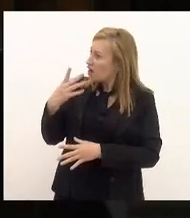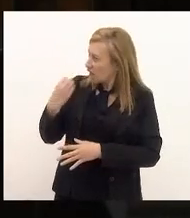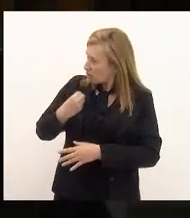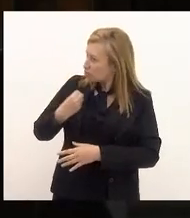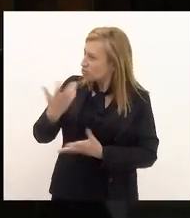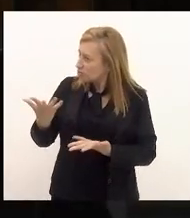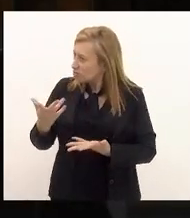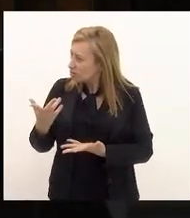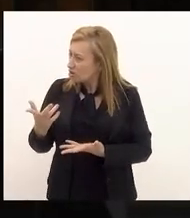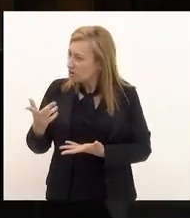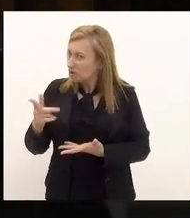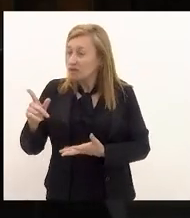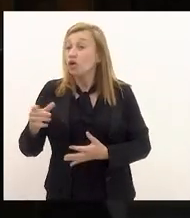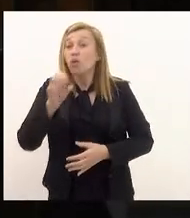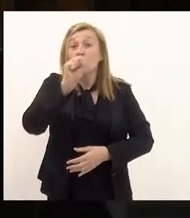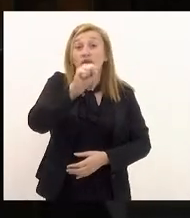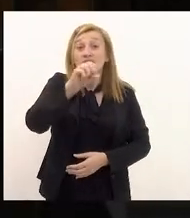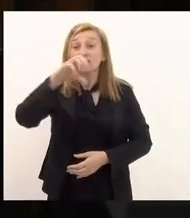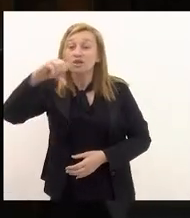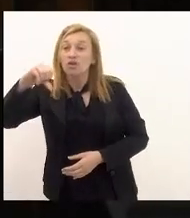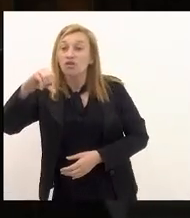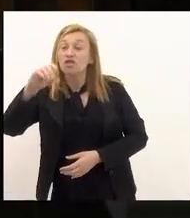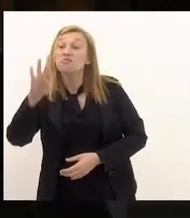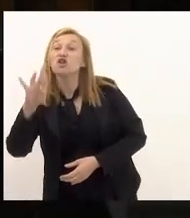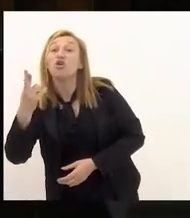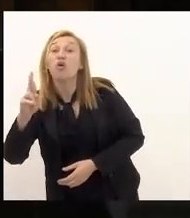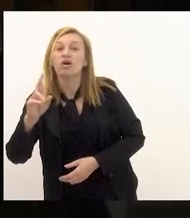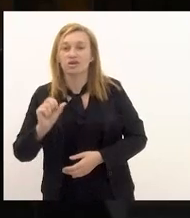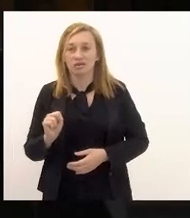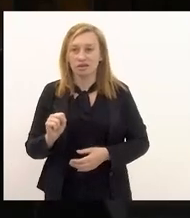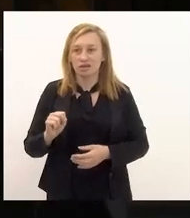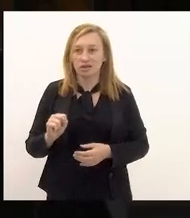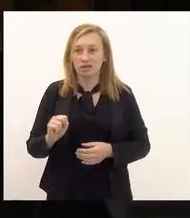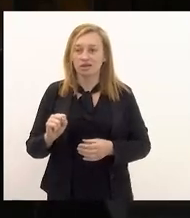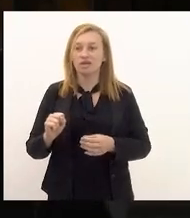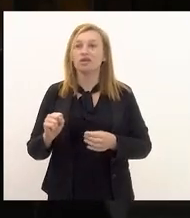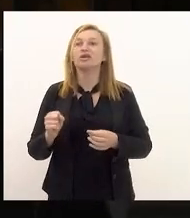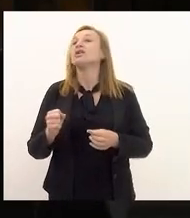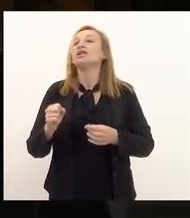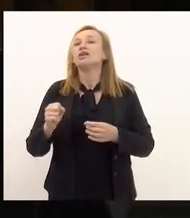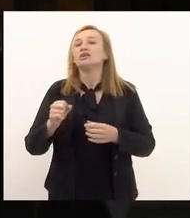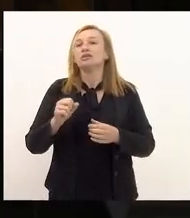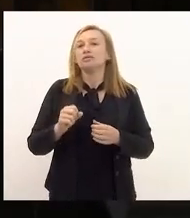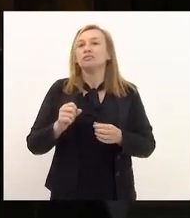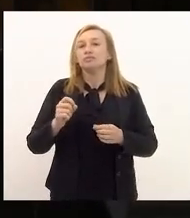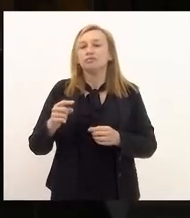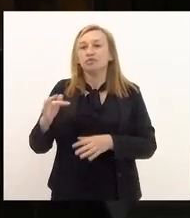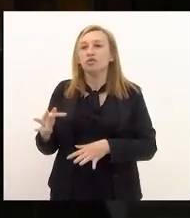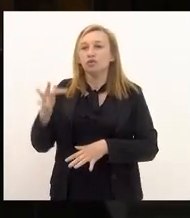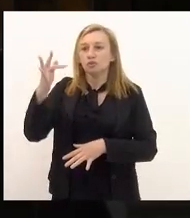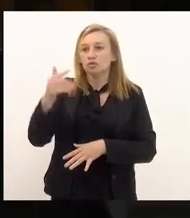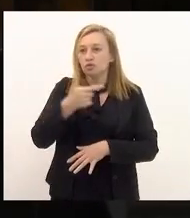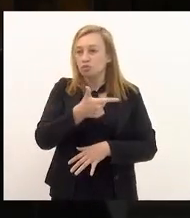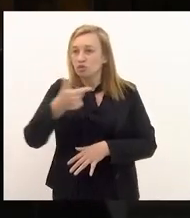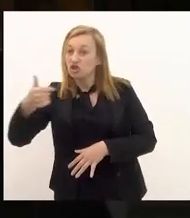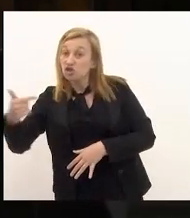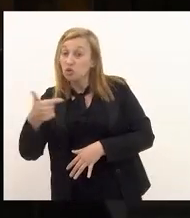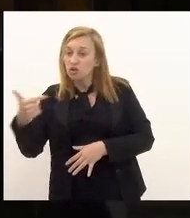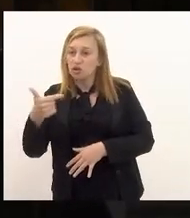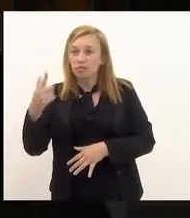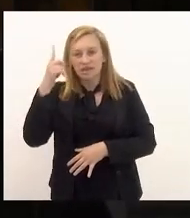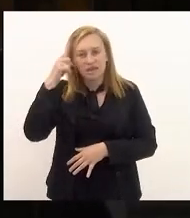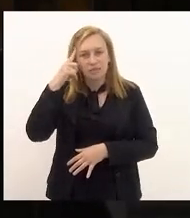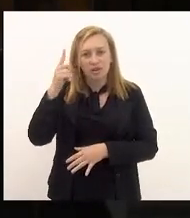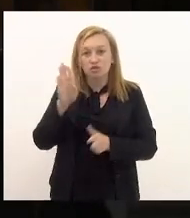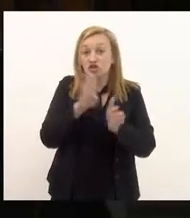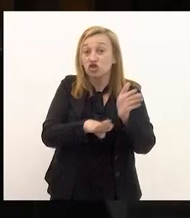são 89 bilhões a expectativa para o orçamento de 2022 de